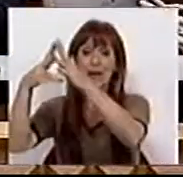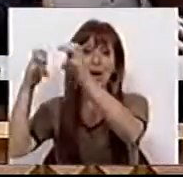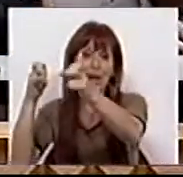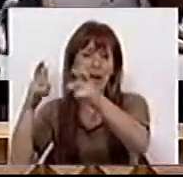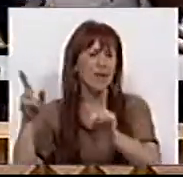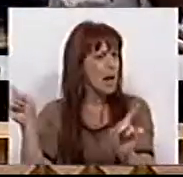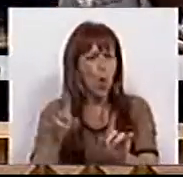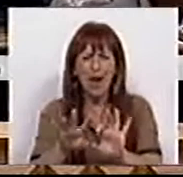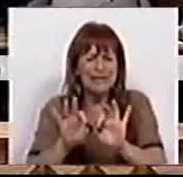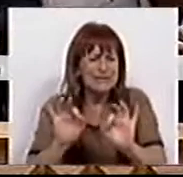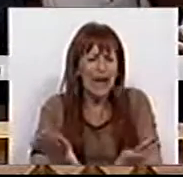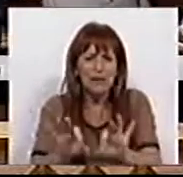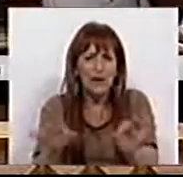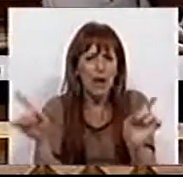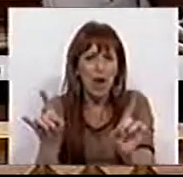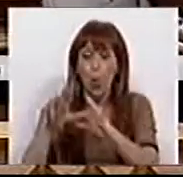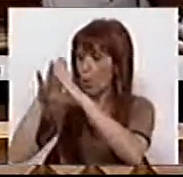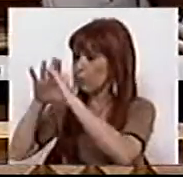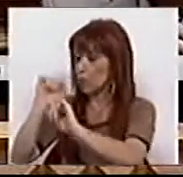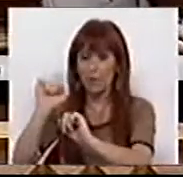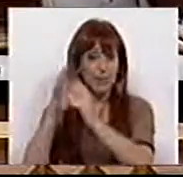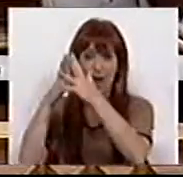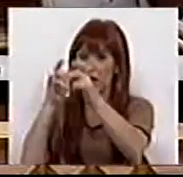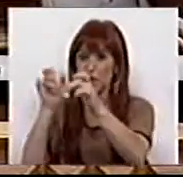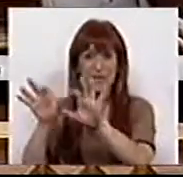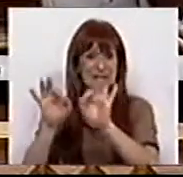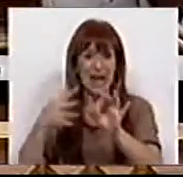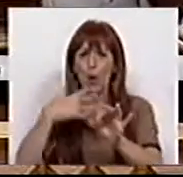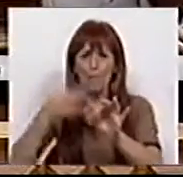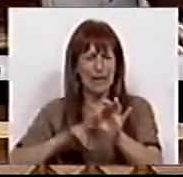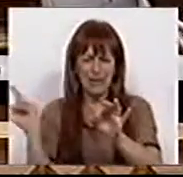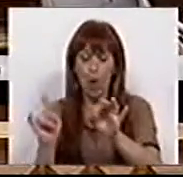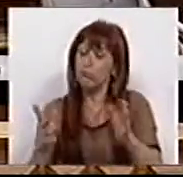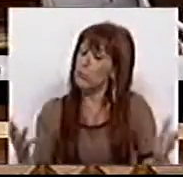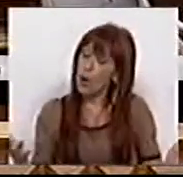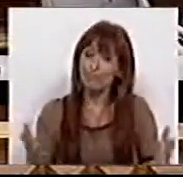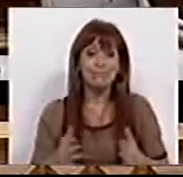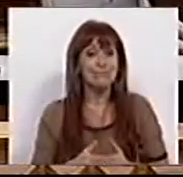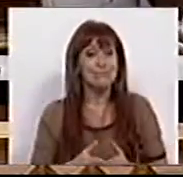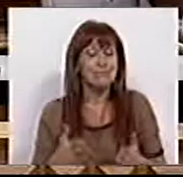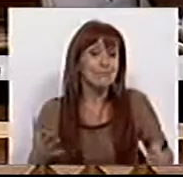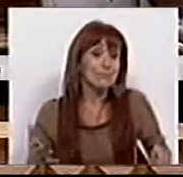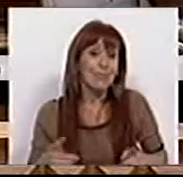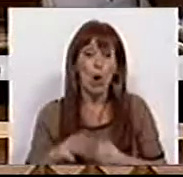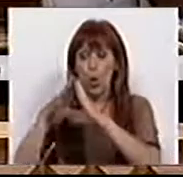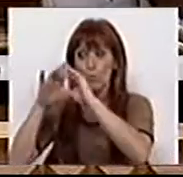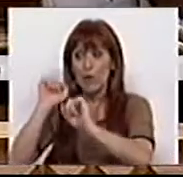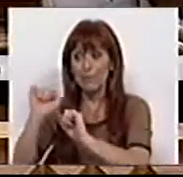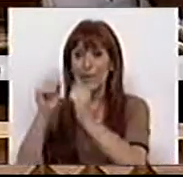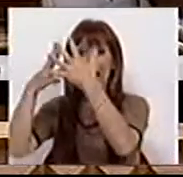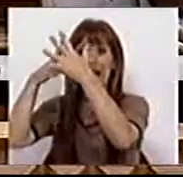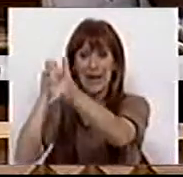Irlanda, não é de todo o modelo irlandês completo? Pois não é. É que o modelo